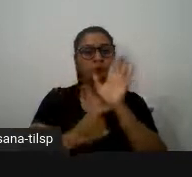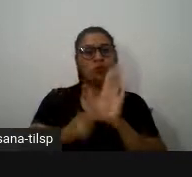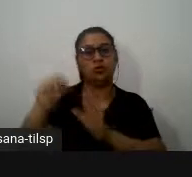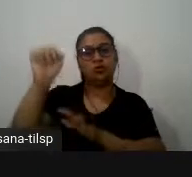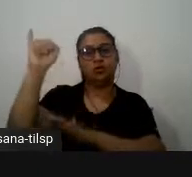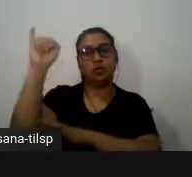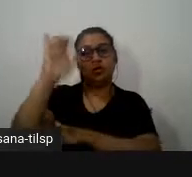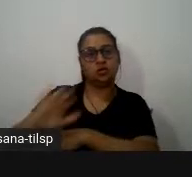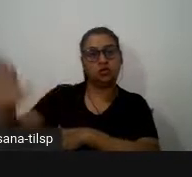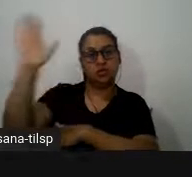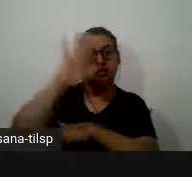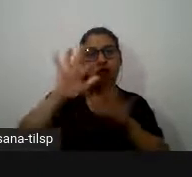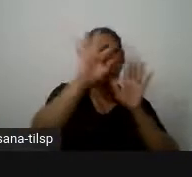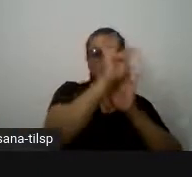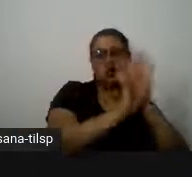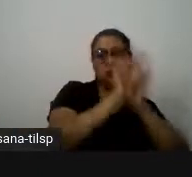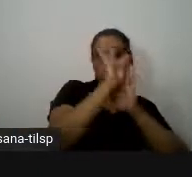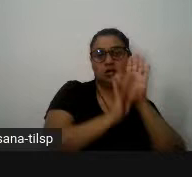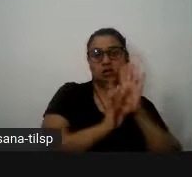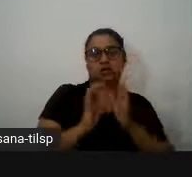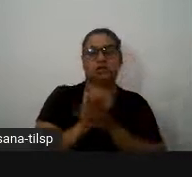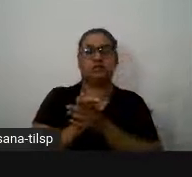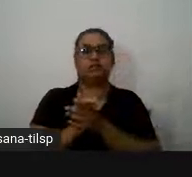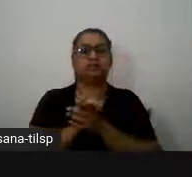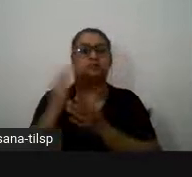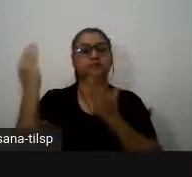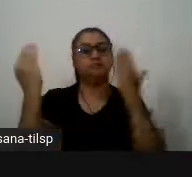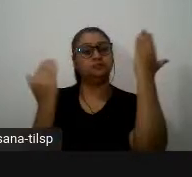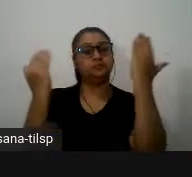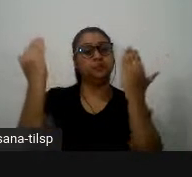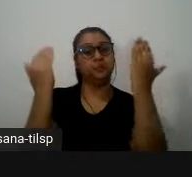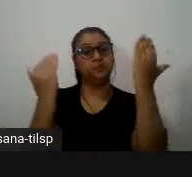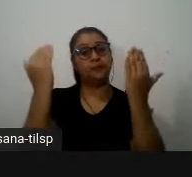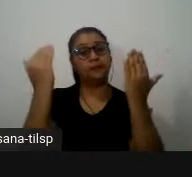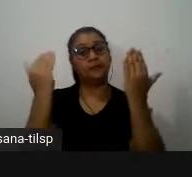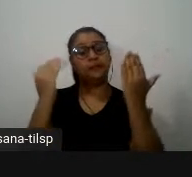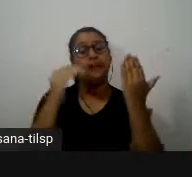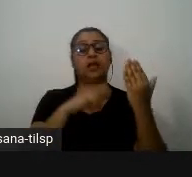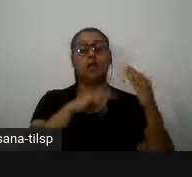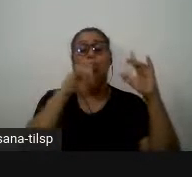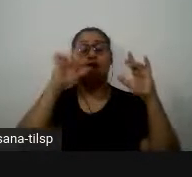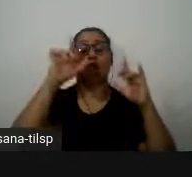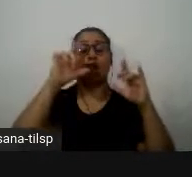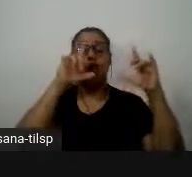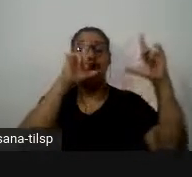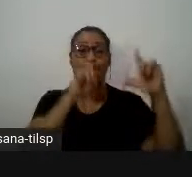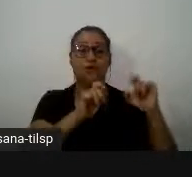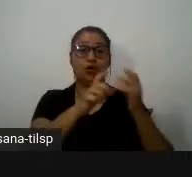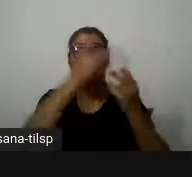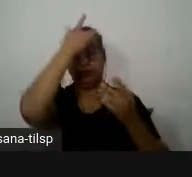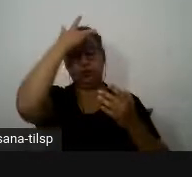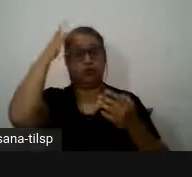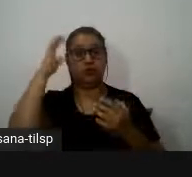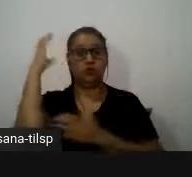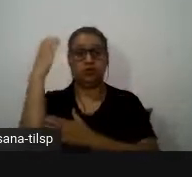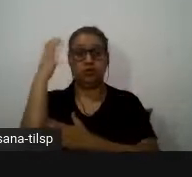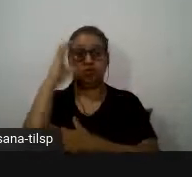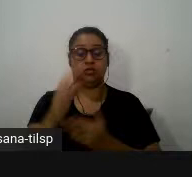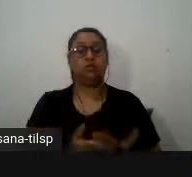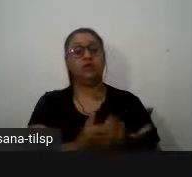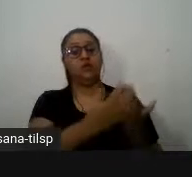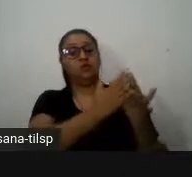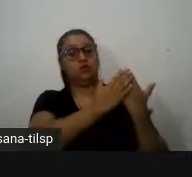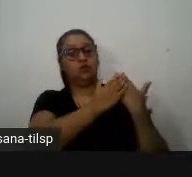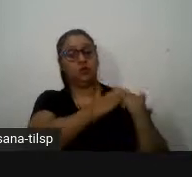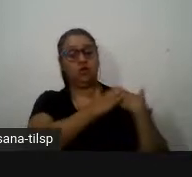texto um primeiro e segundo plano com fotografias do cientista que é responsável pela produção do enunciado que constitui